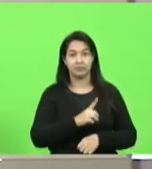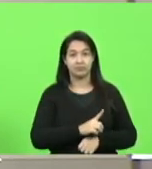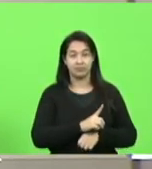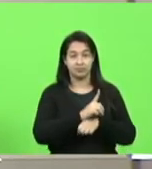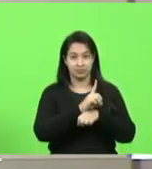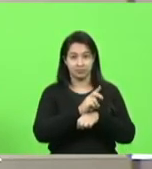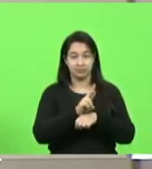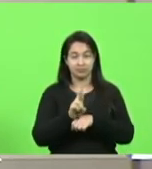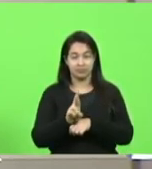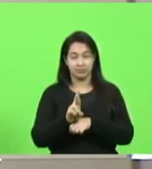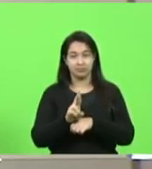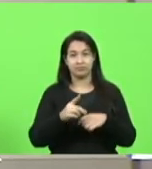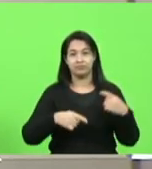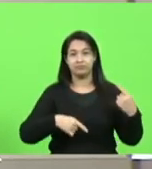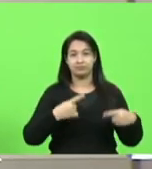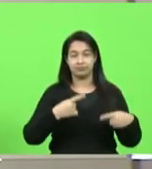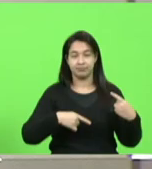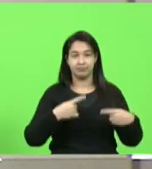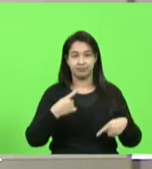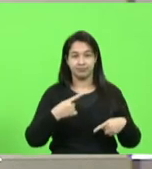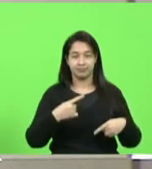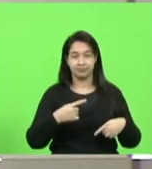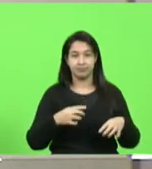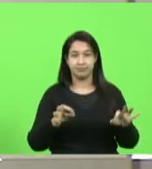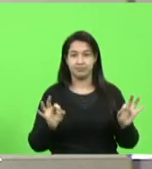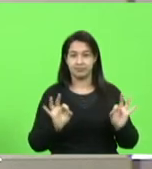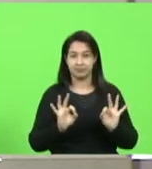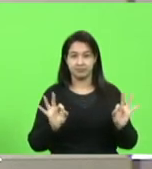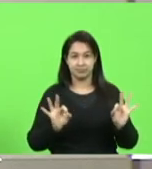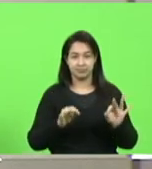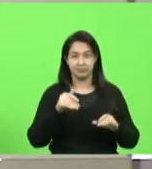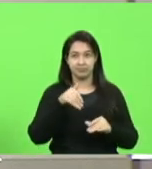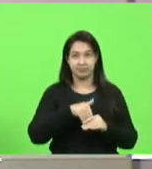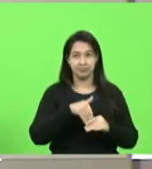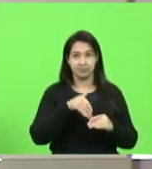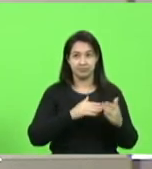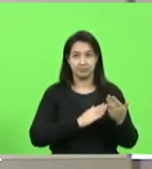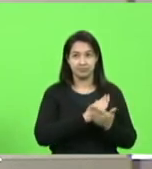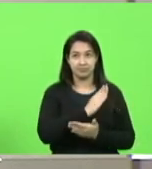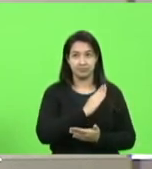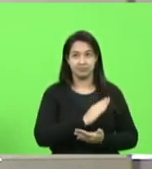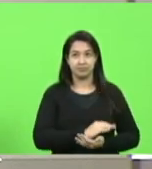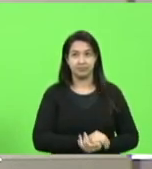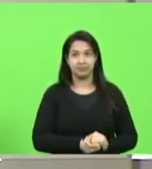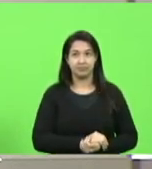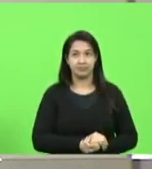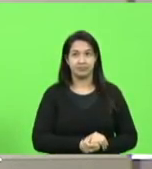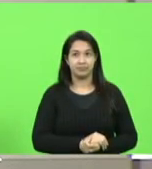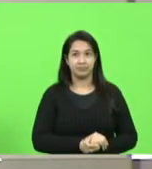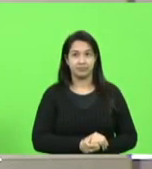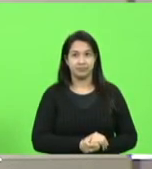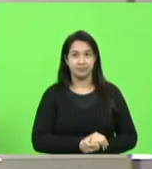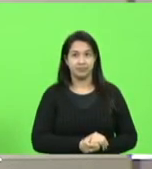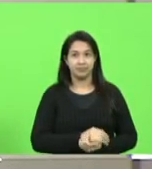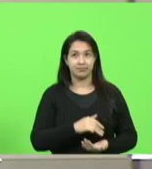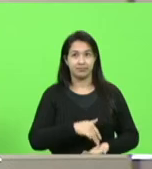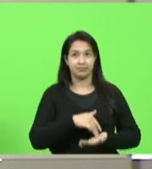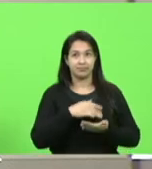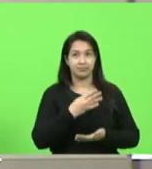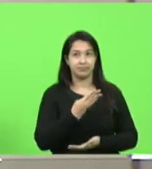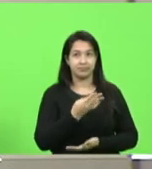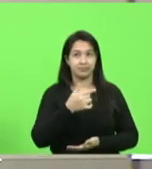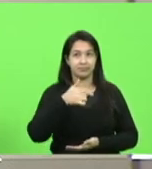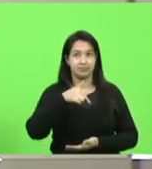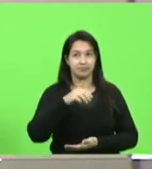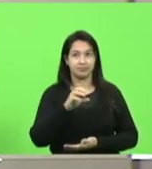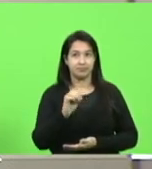Em discussão? Não tendo quem queira discutir em votação? Aprovado. Moção número 470,